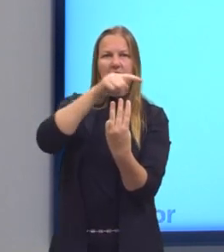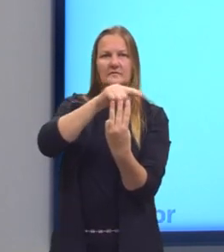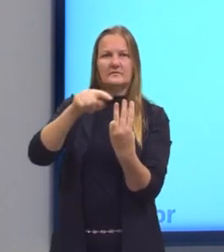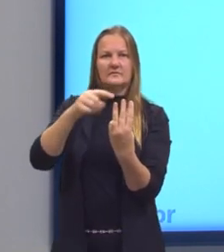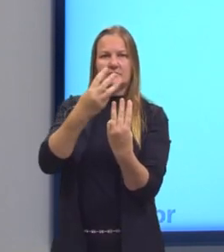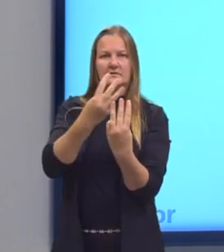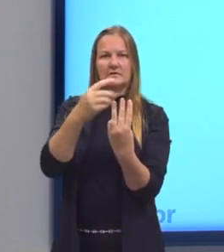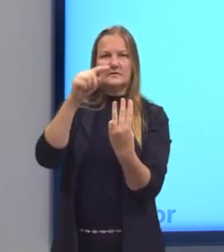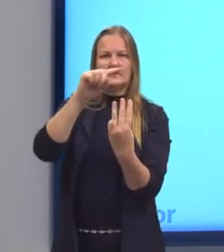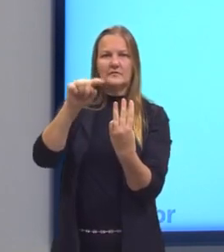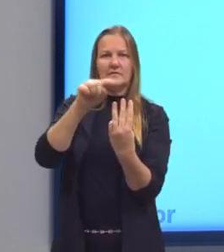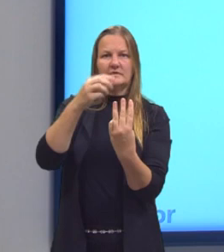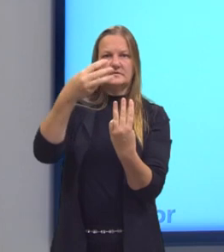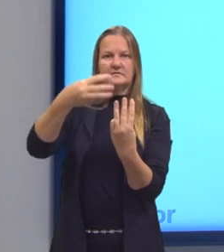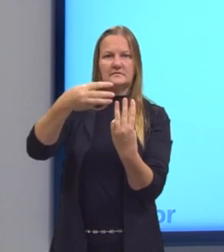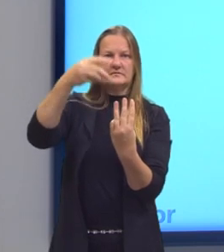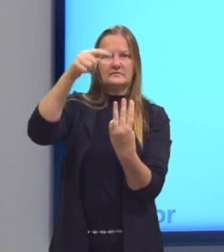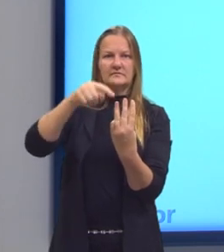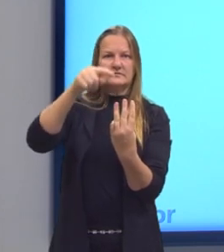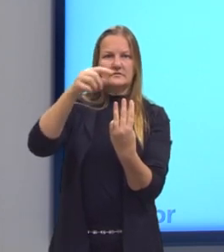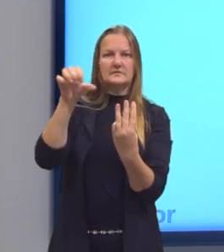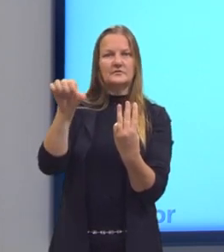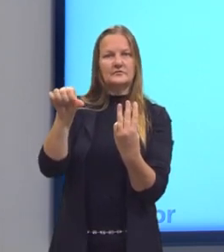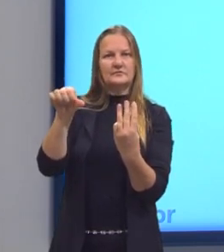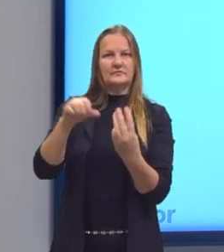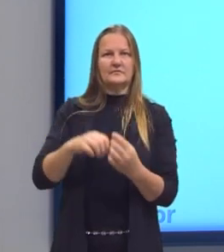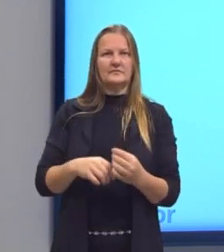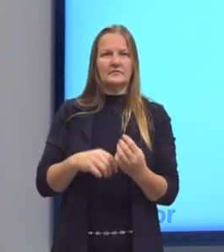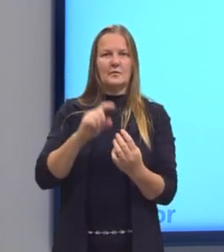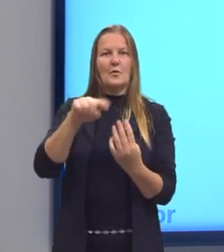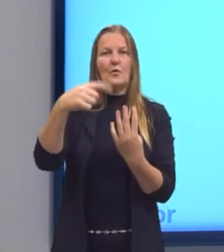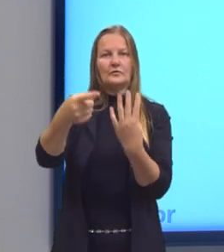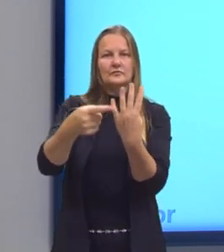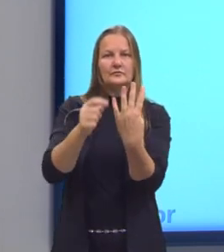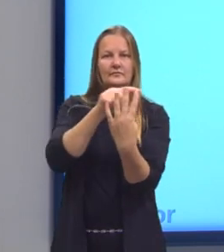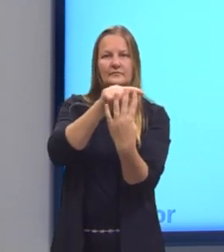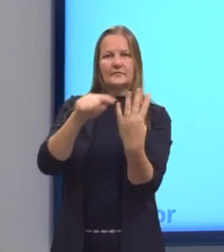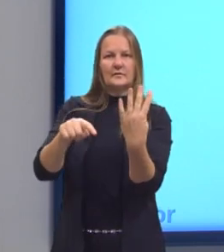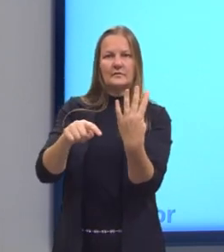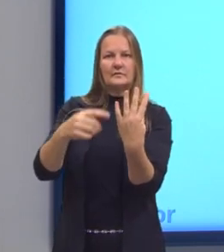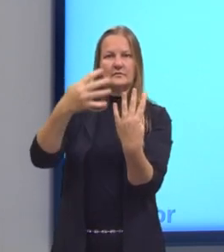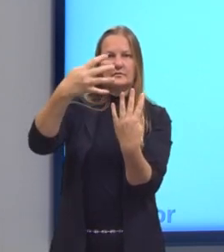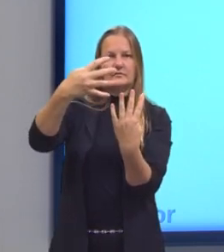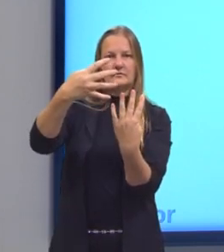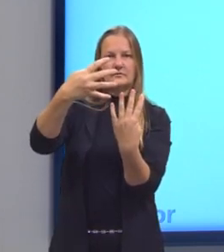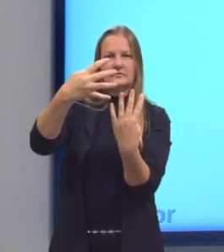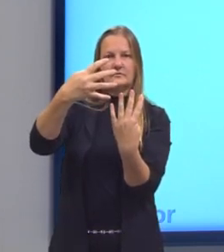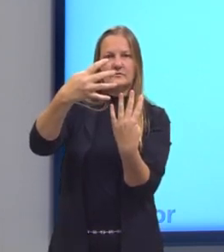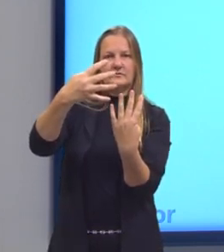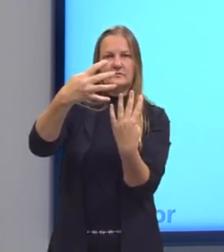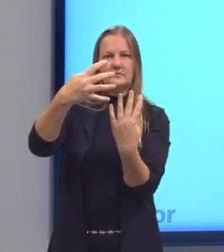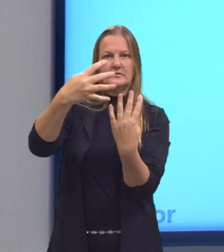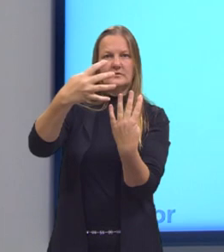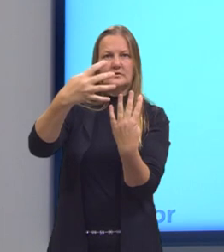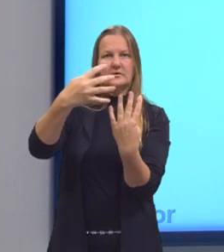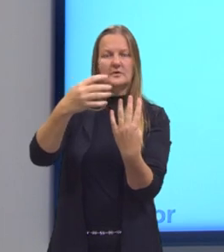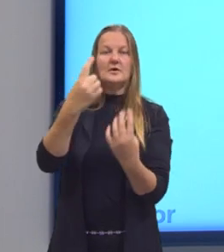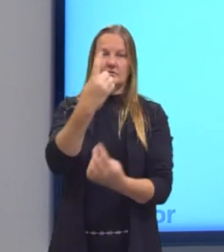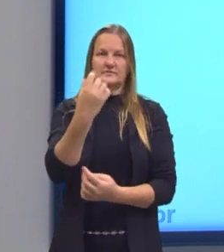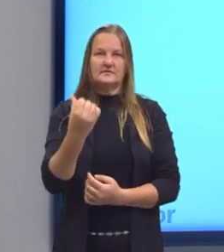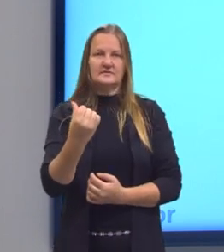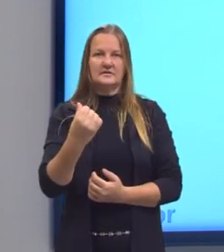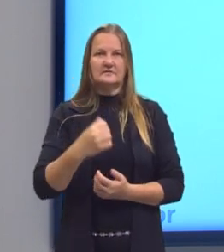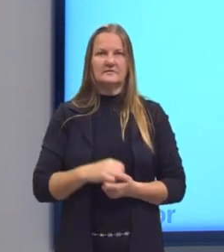Então, três vezes três, nove. No próximo, quatro da base, quatro da altura, dezesseis